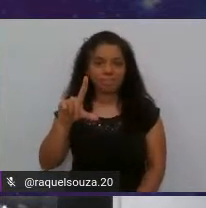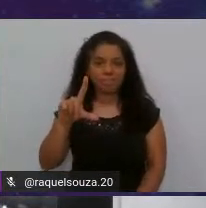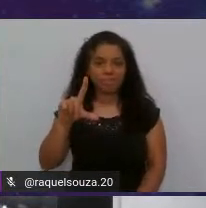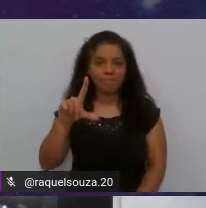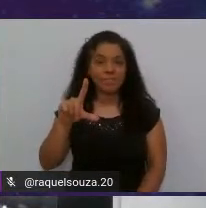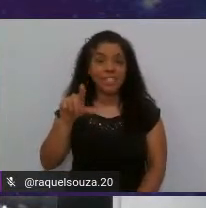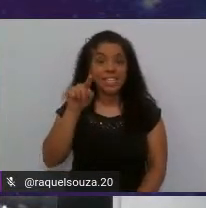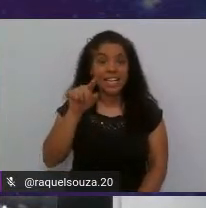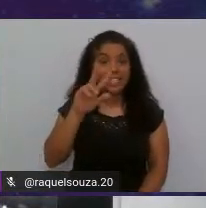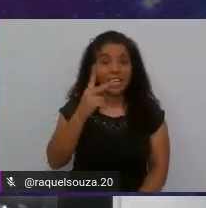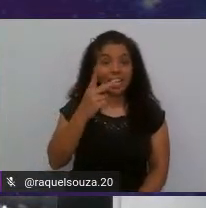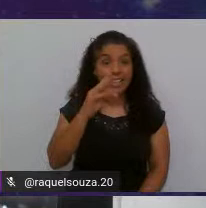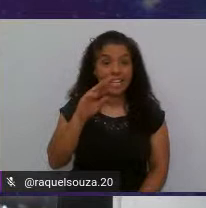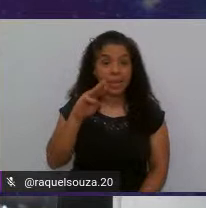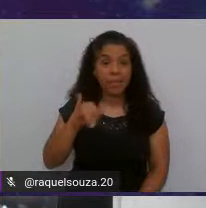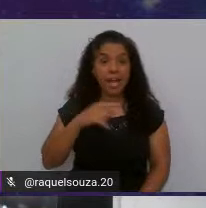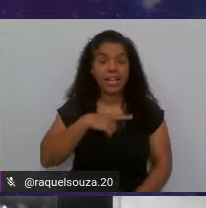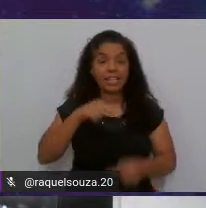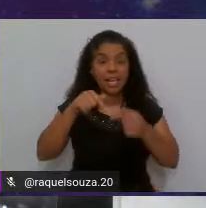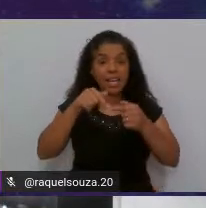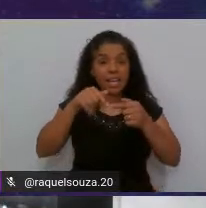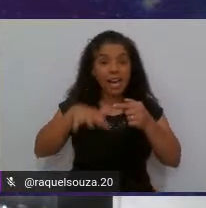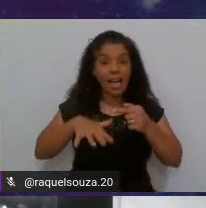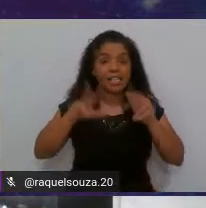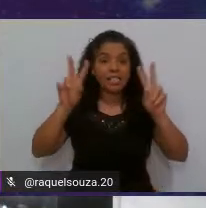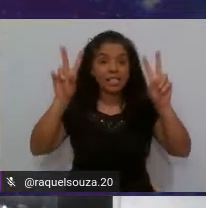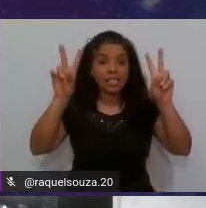e esse HTML tem uma classe de título.